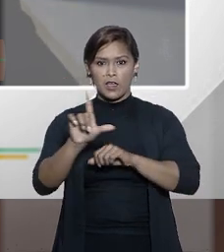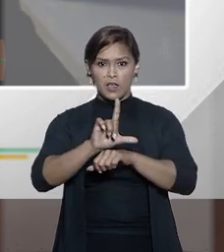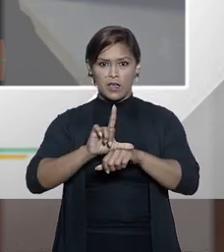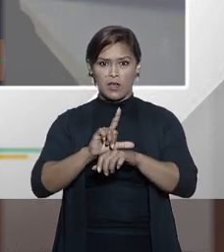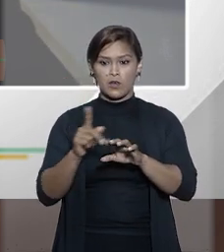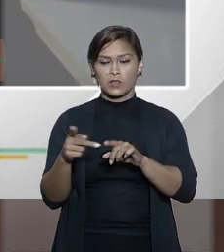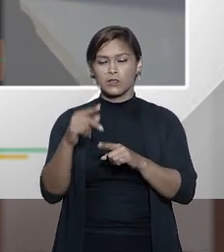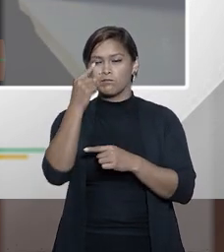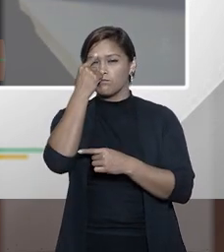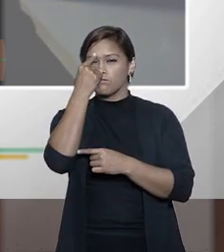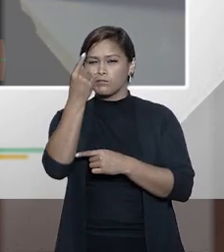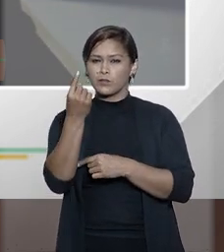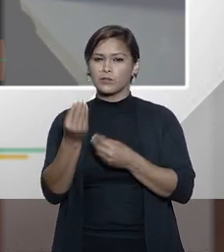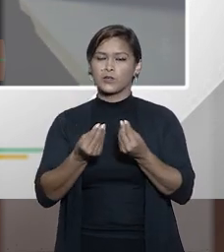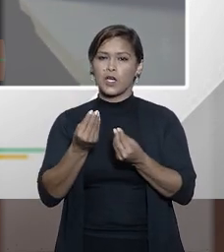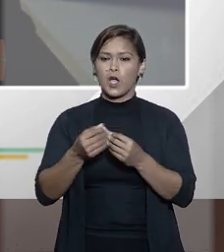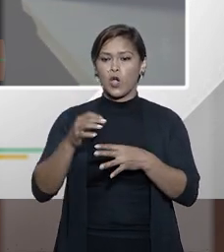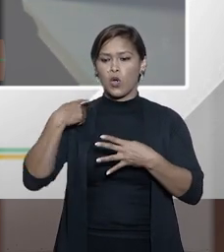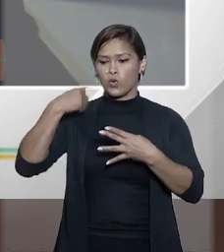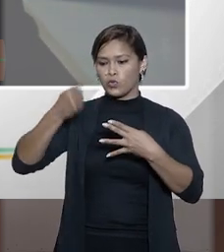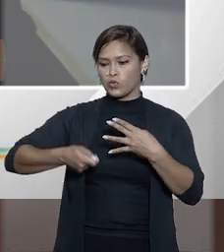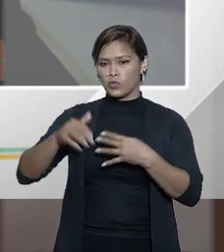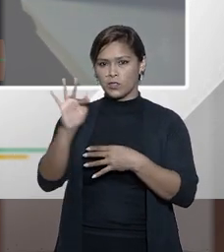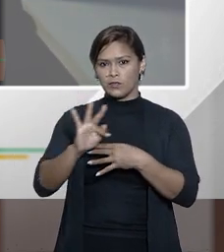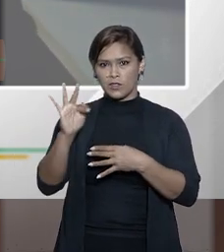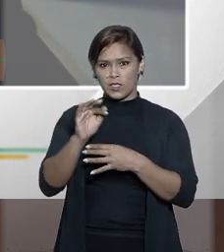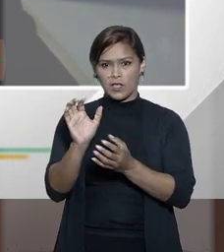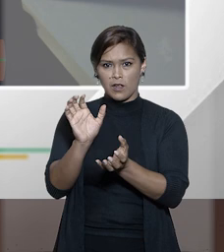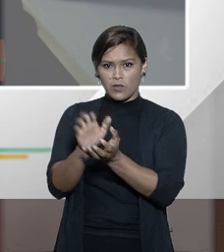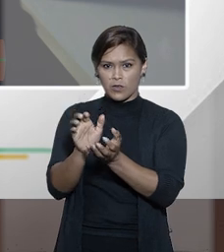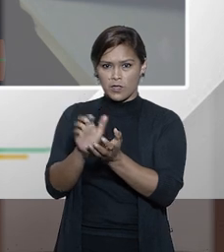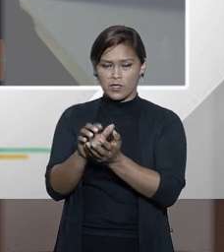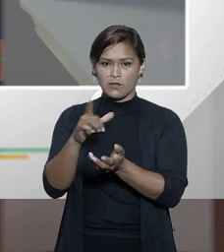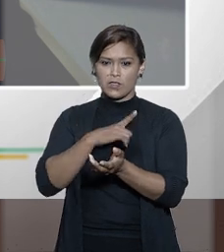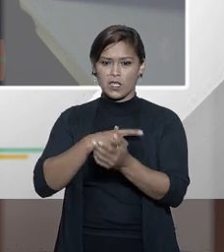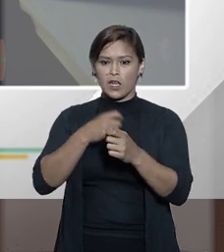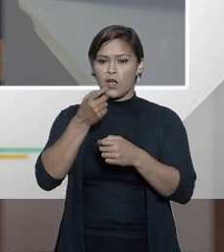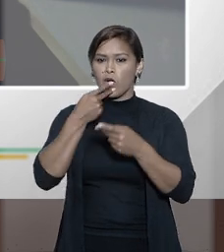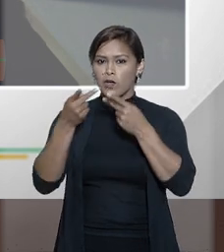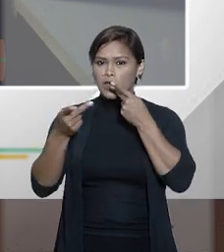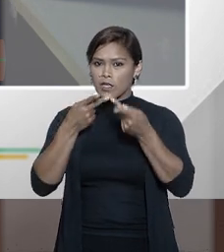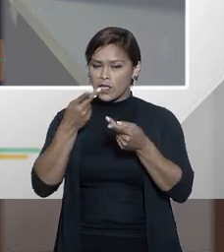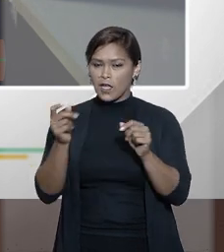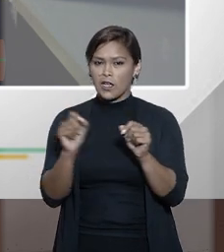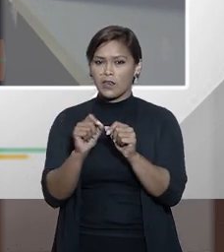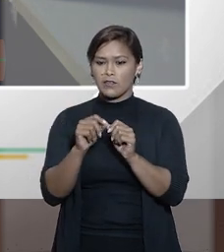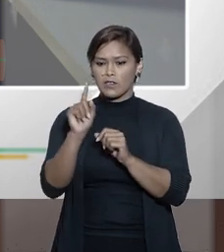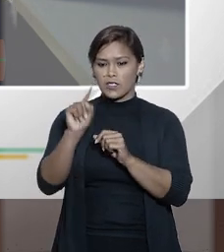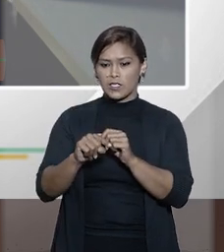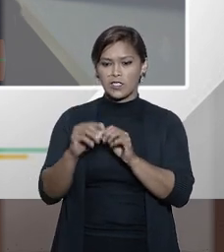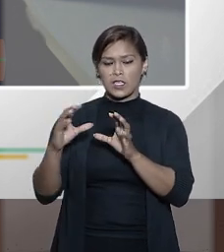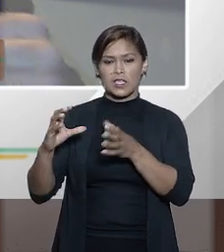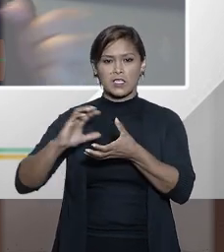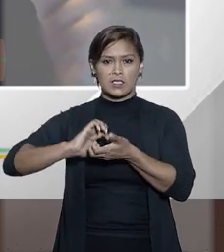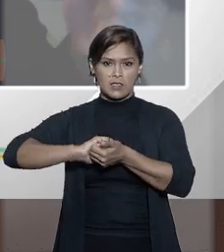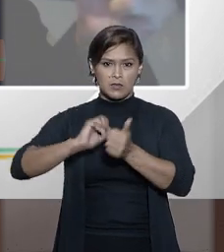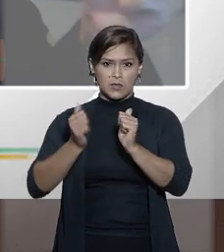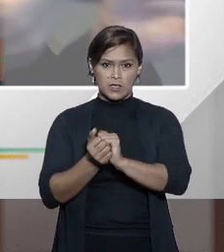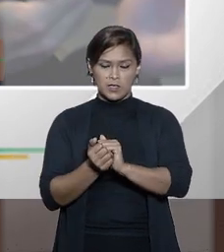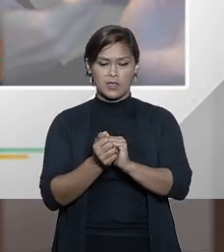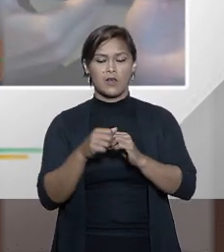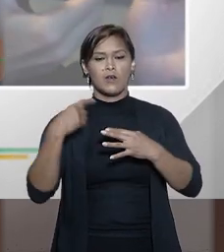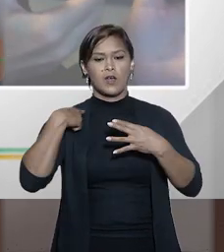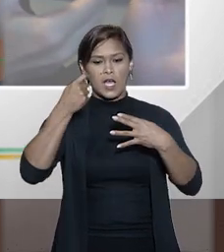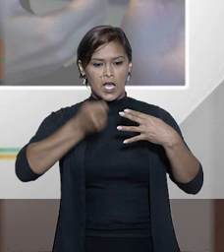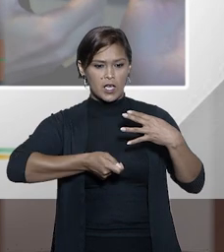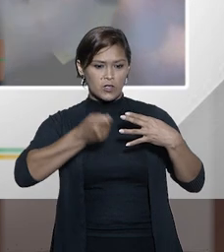então se você pensar que o juiz federal do Recife terá um critério para fazer esse molde o